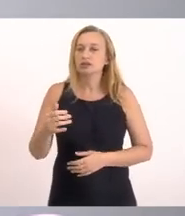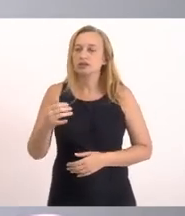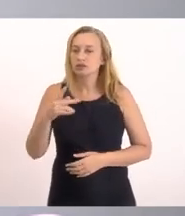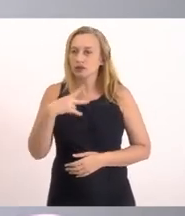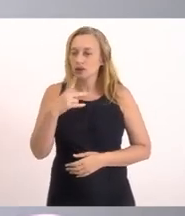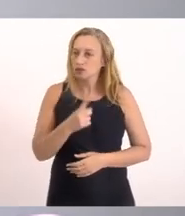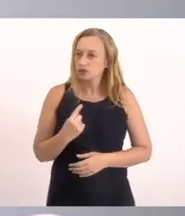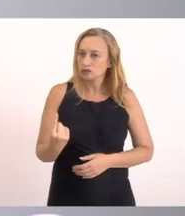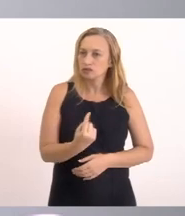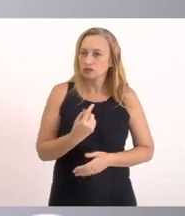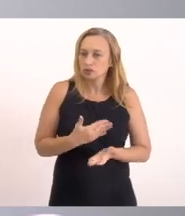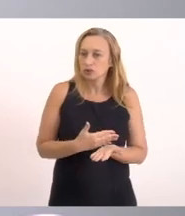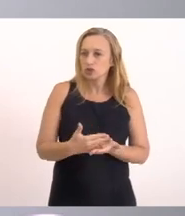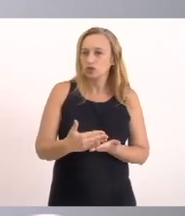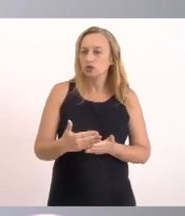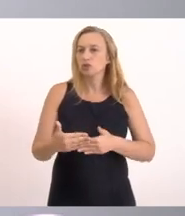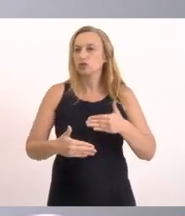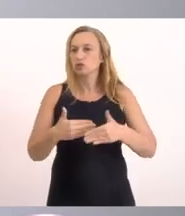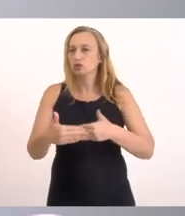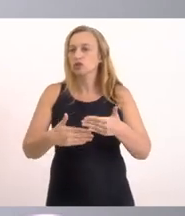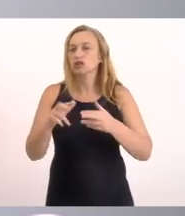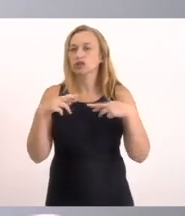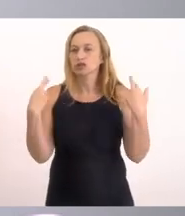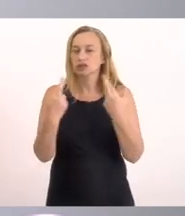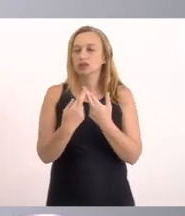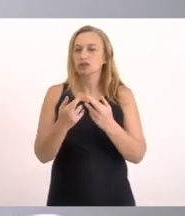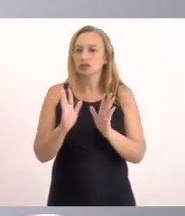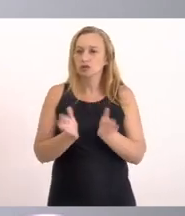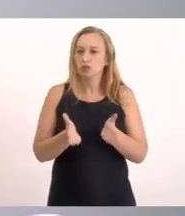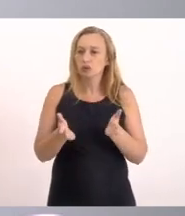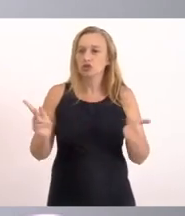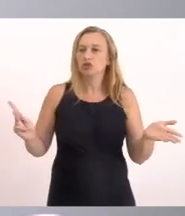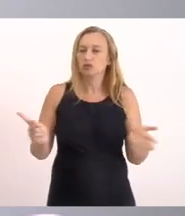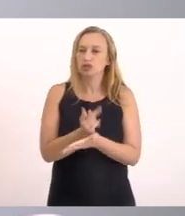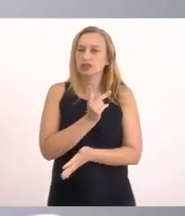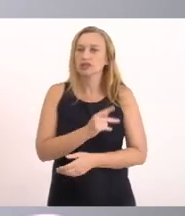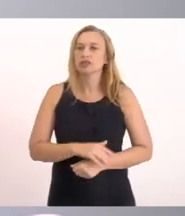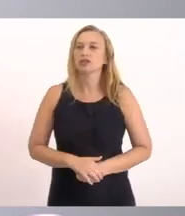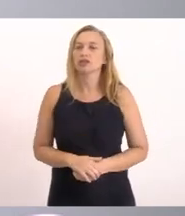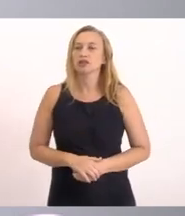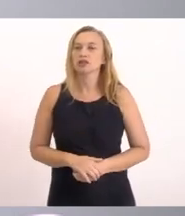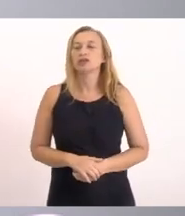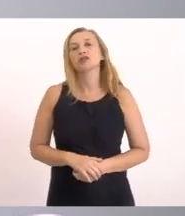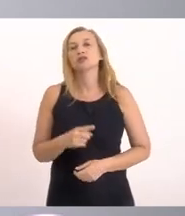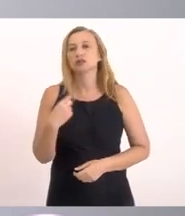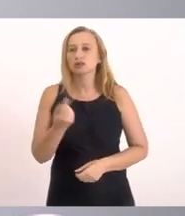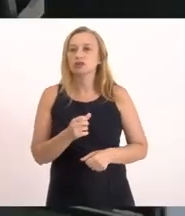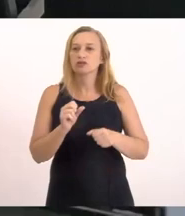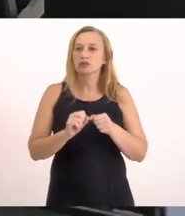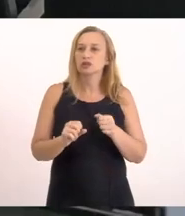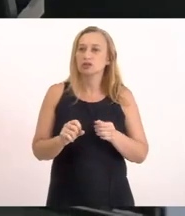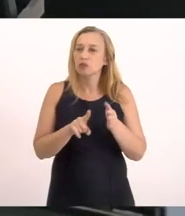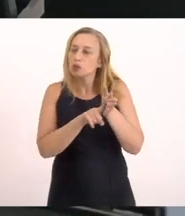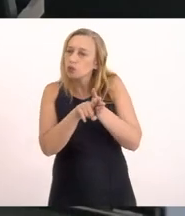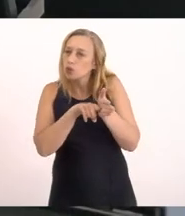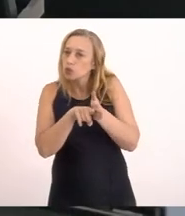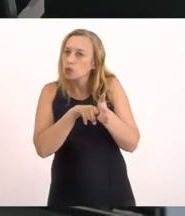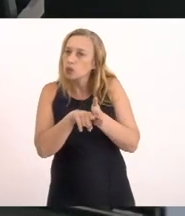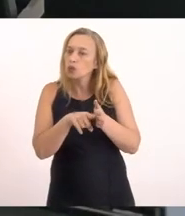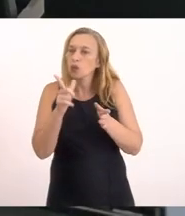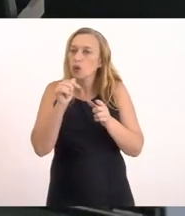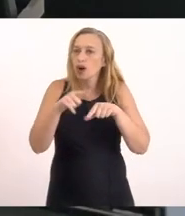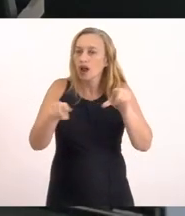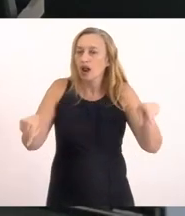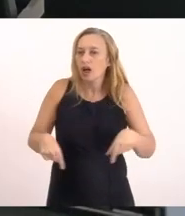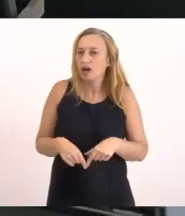E deu início A esse processo Para que essa audiência Pública hoje Estivesse aqui acontecendo Foi aí que nós fizemos Uma vistoria Pela Lagoa de